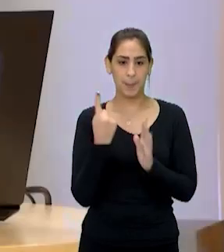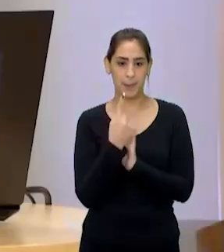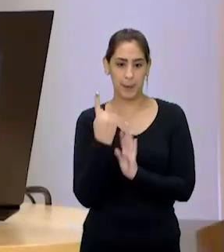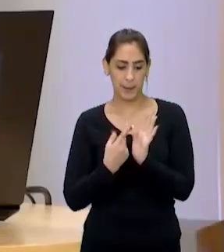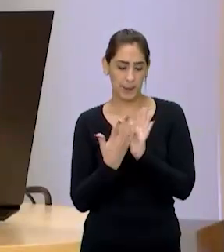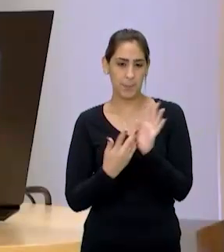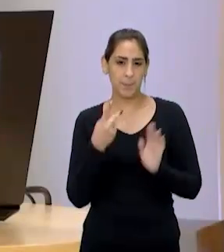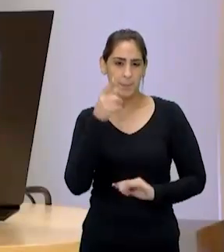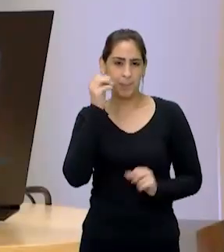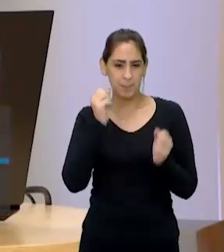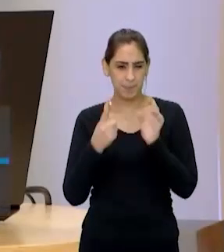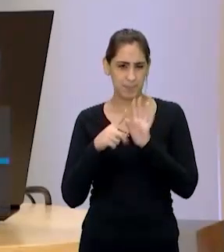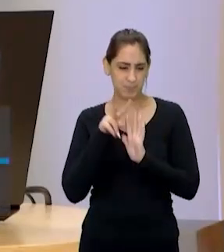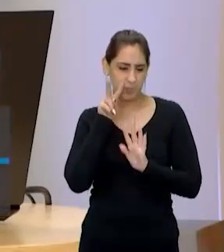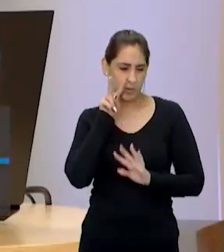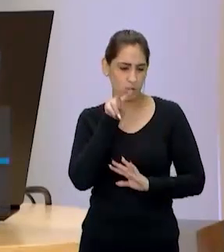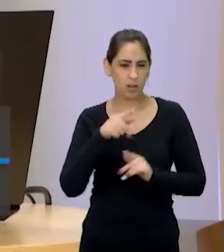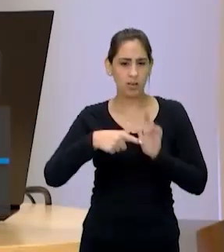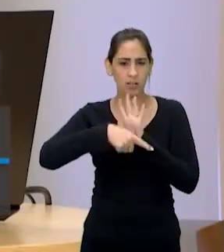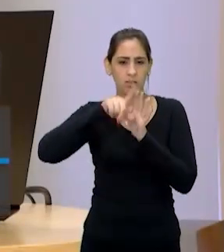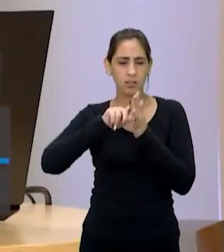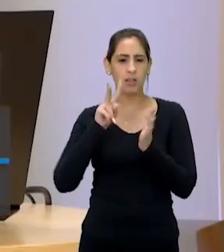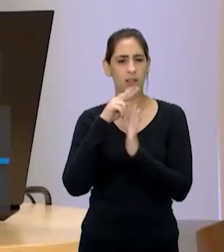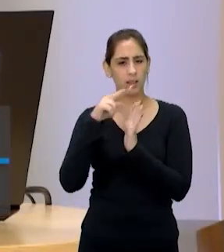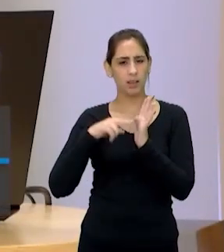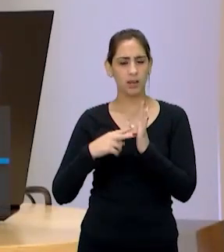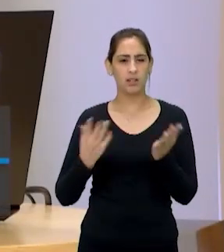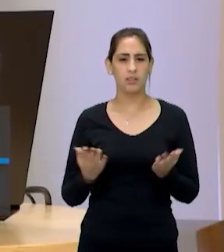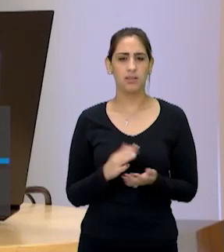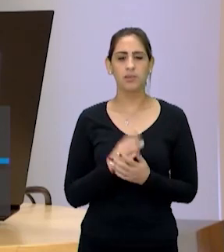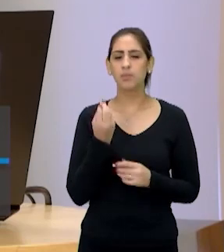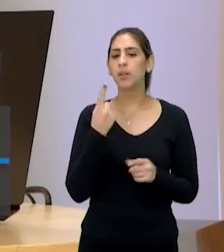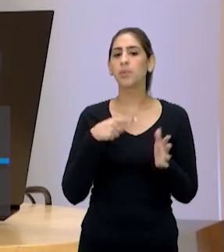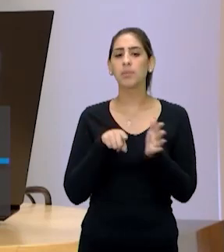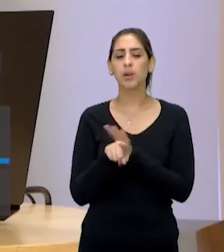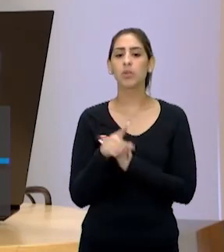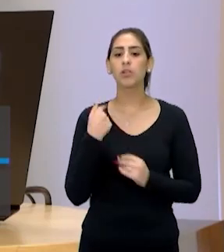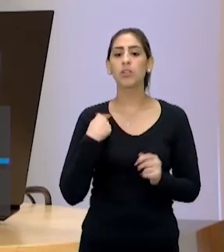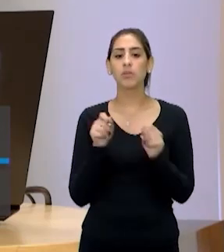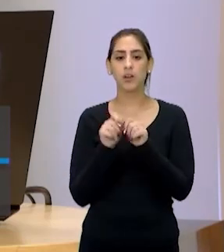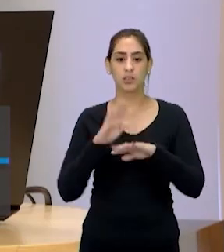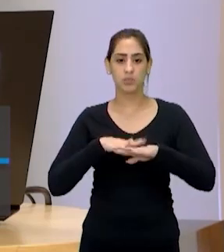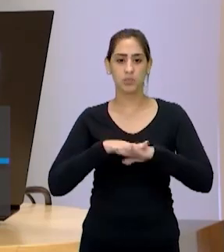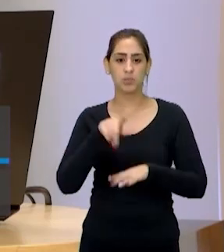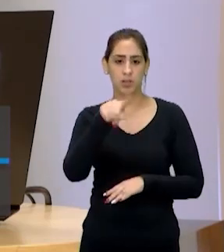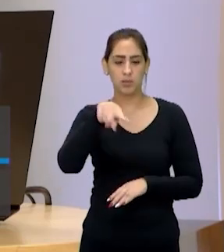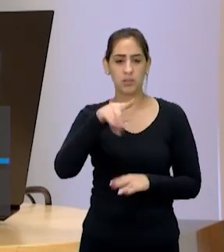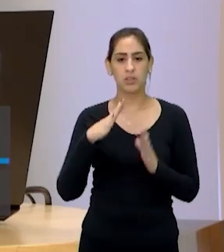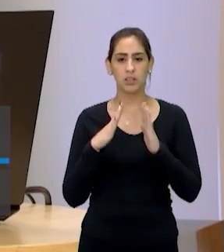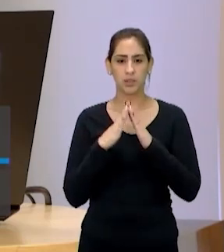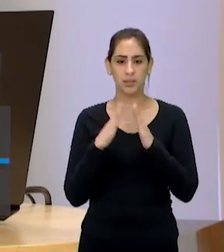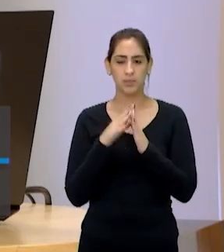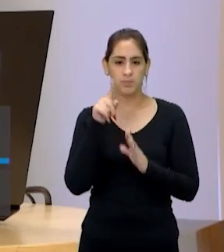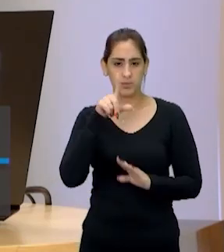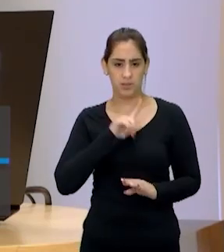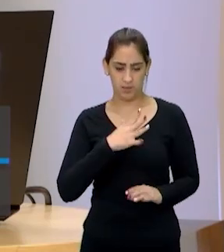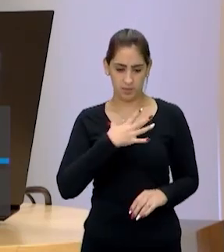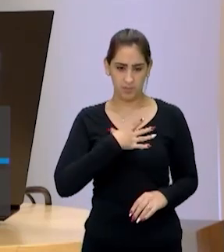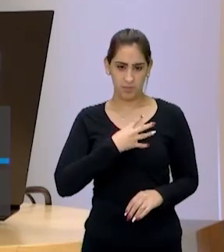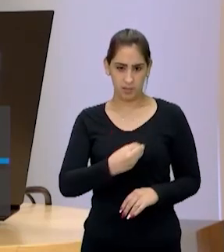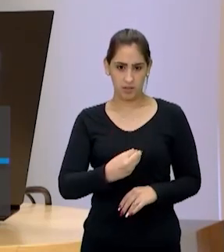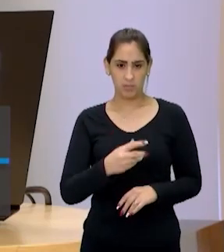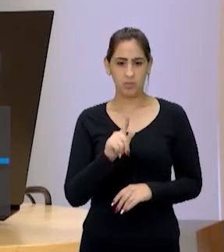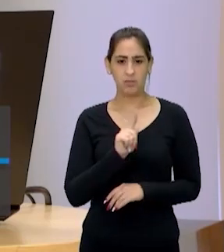você pode olhar o livro antes, abrir, ler. Por exemplo, uma pergunta que eu faço para você que está em casa agora. Você que já tem filho.